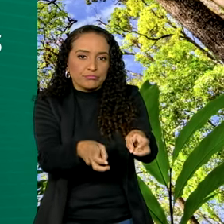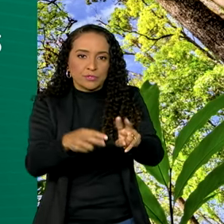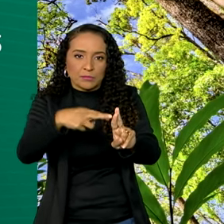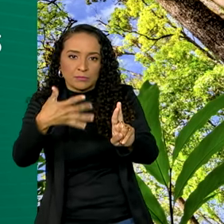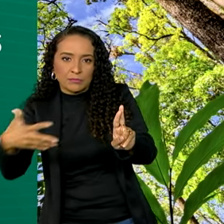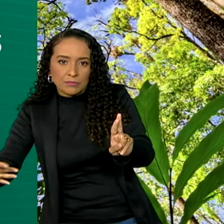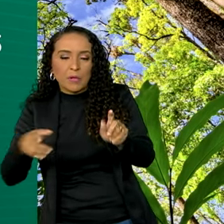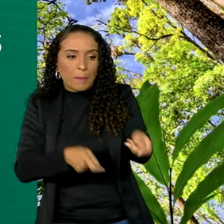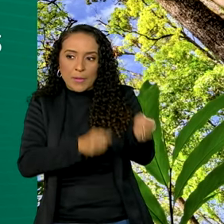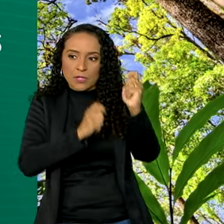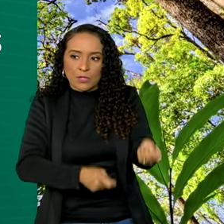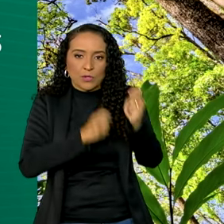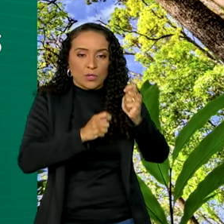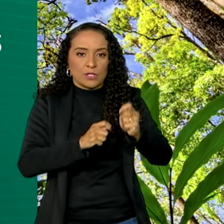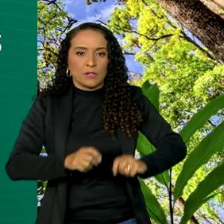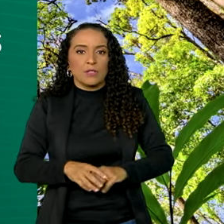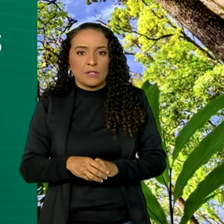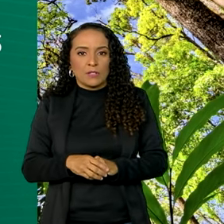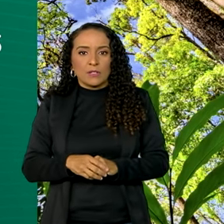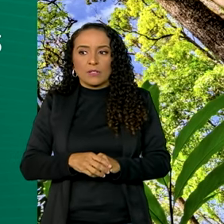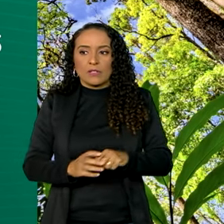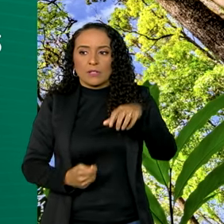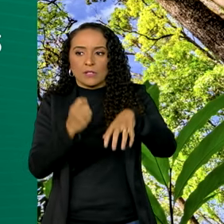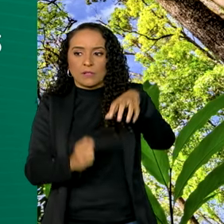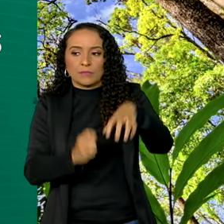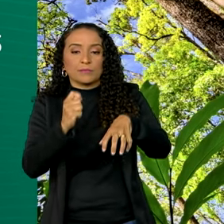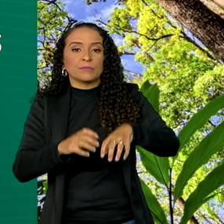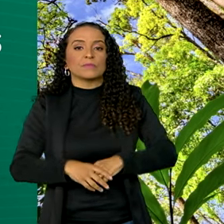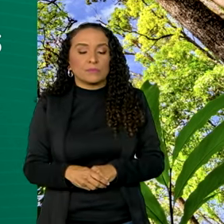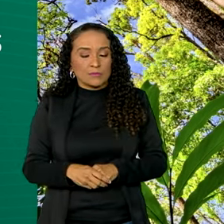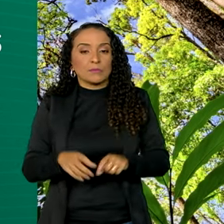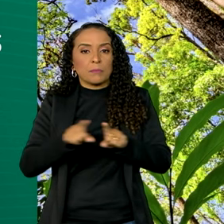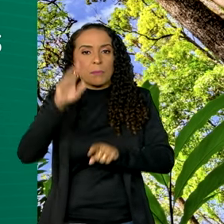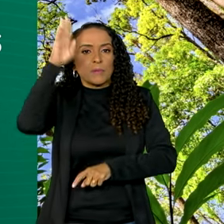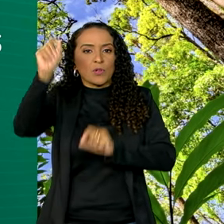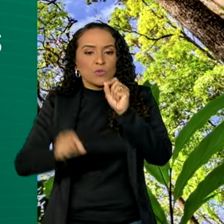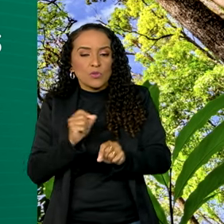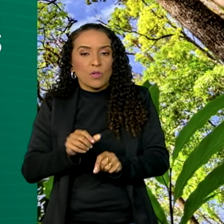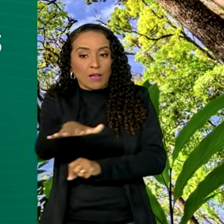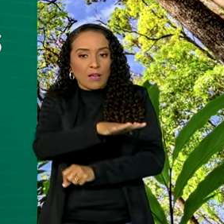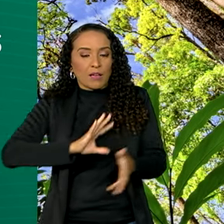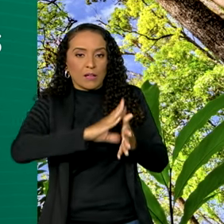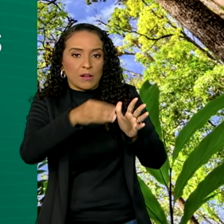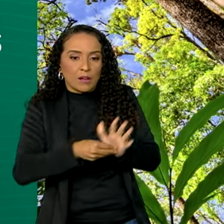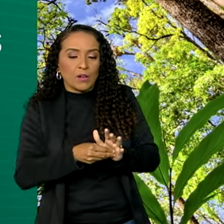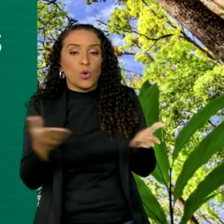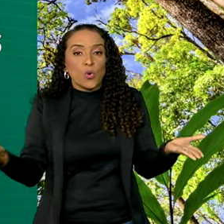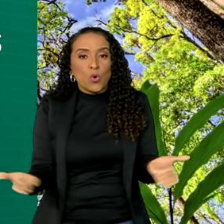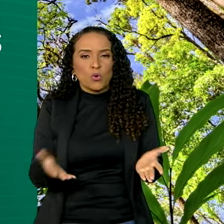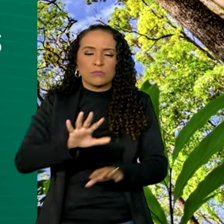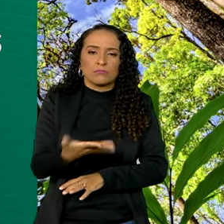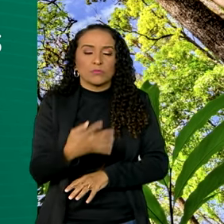ribeirinhos, pescadores artesanais e quilombolas, principalmente da região amazônica. Hoje,